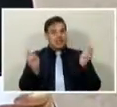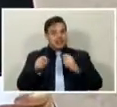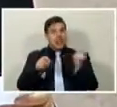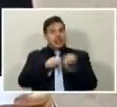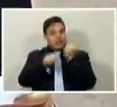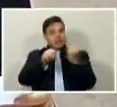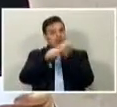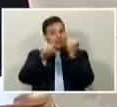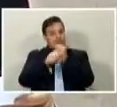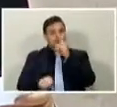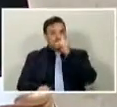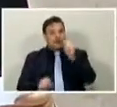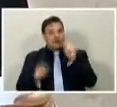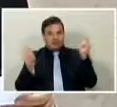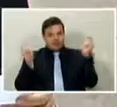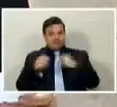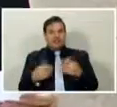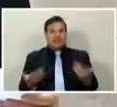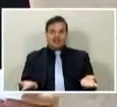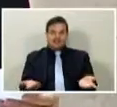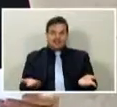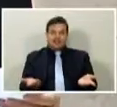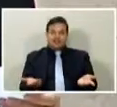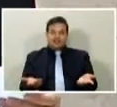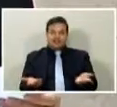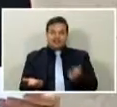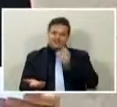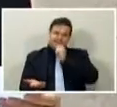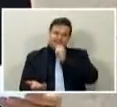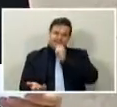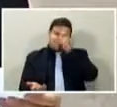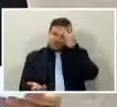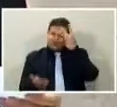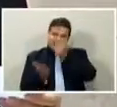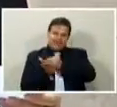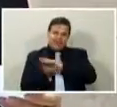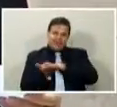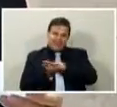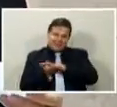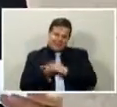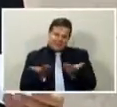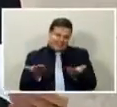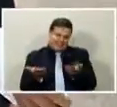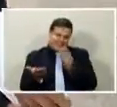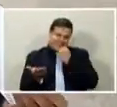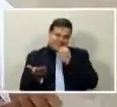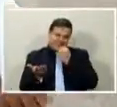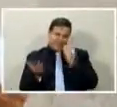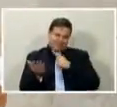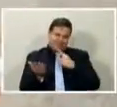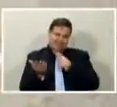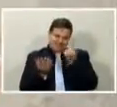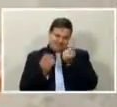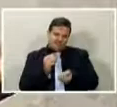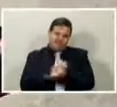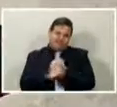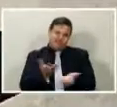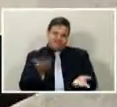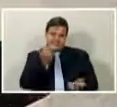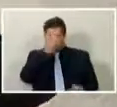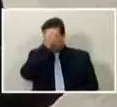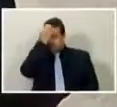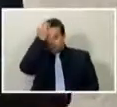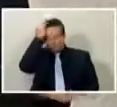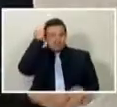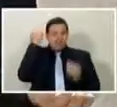grande sem... Ninguém está levando nada. Não é possível. Não é? É. E eu